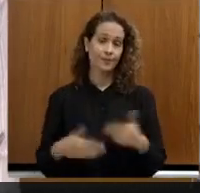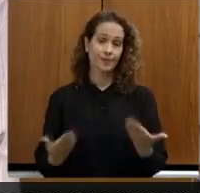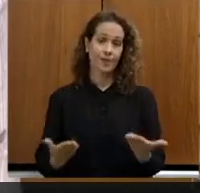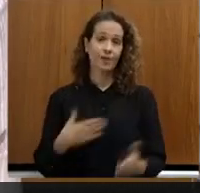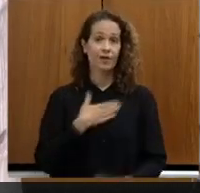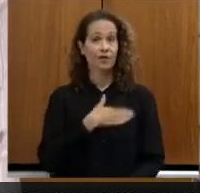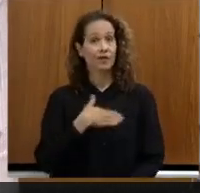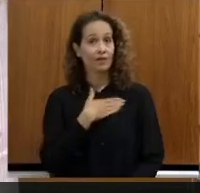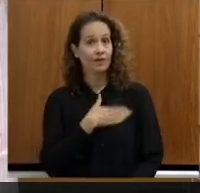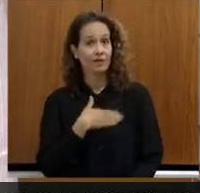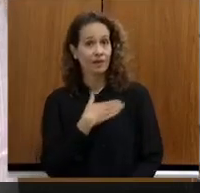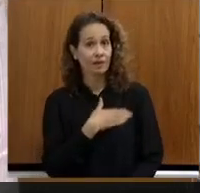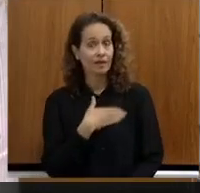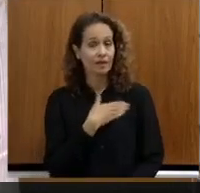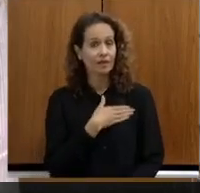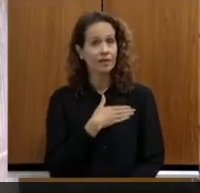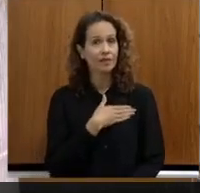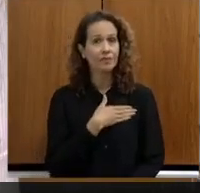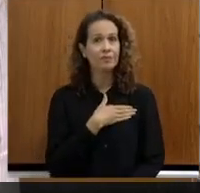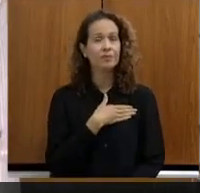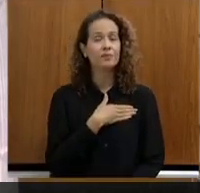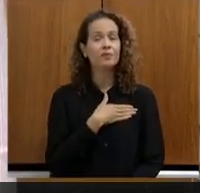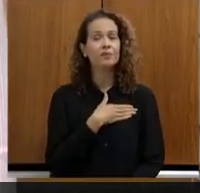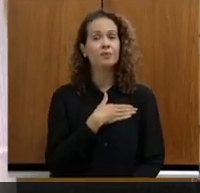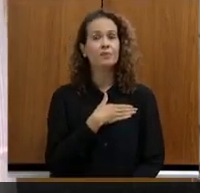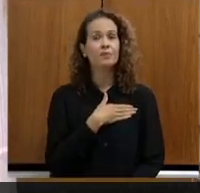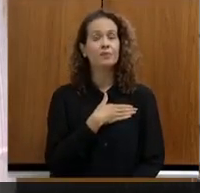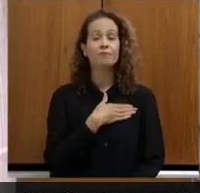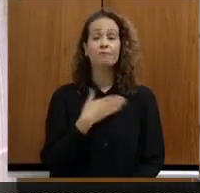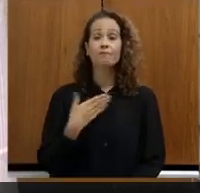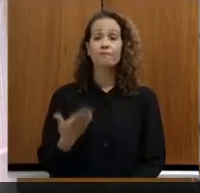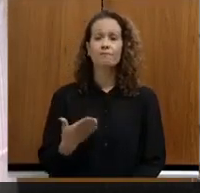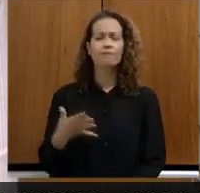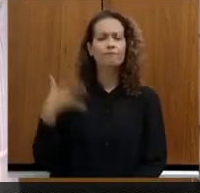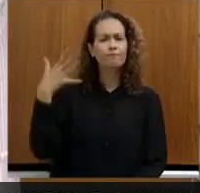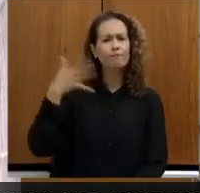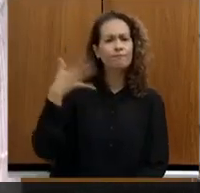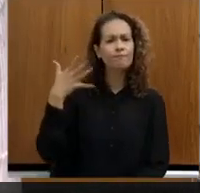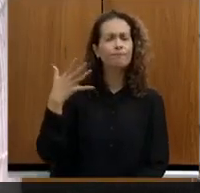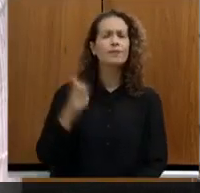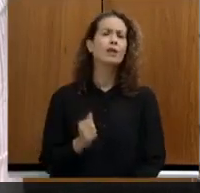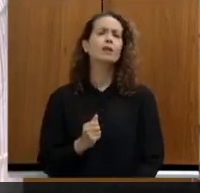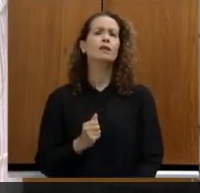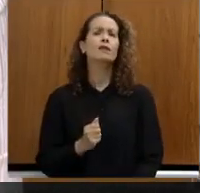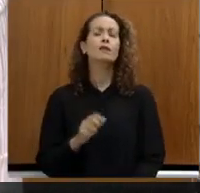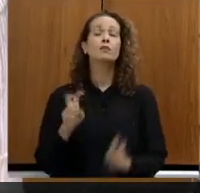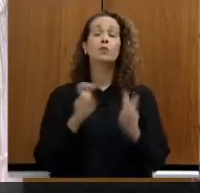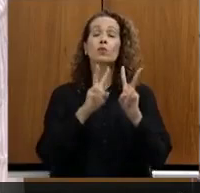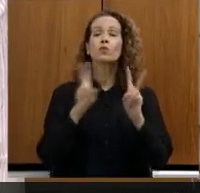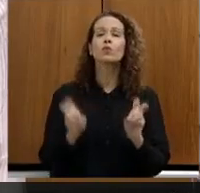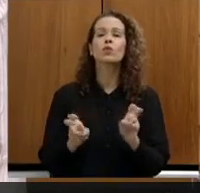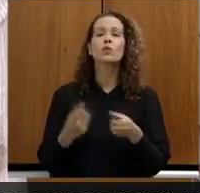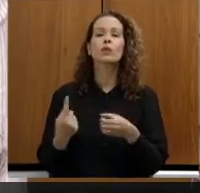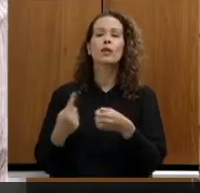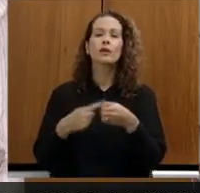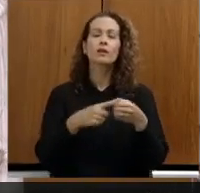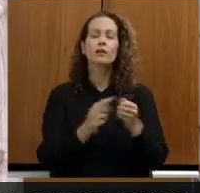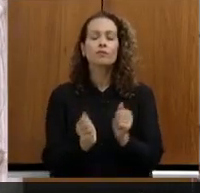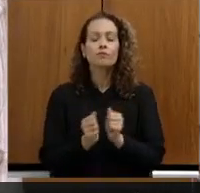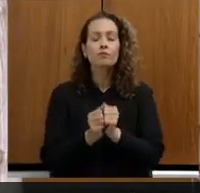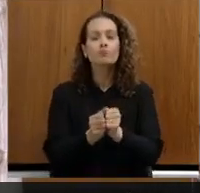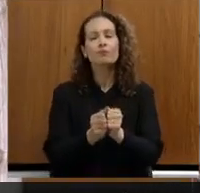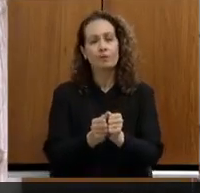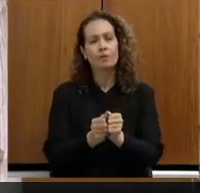você desse uma fala com gente sobre essas parcerias firmadas, para que a gente pudesse também